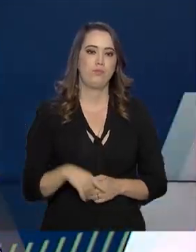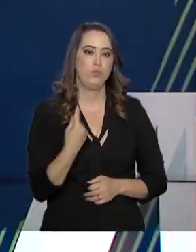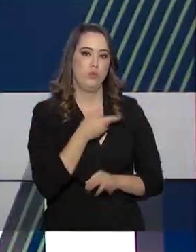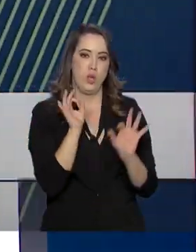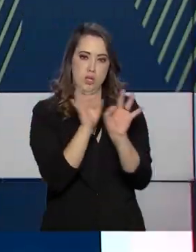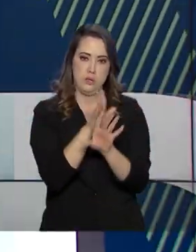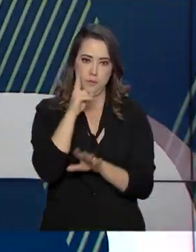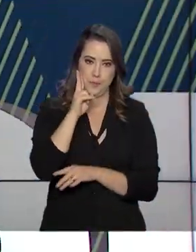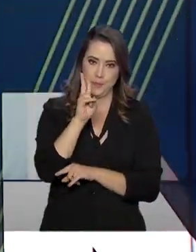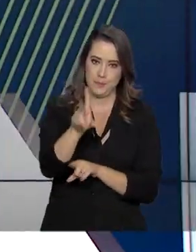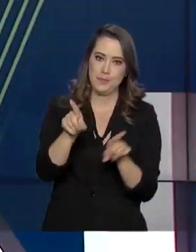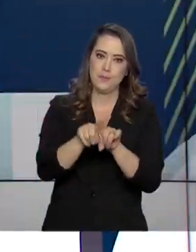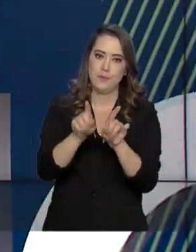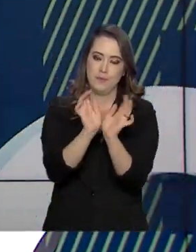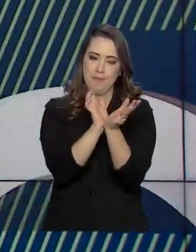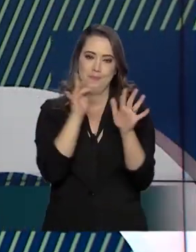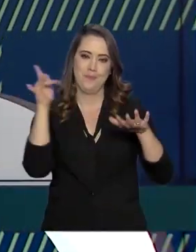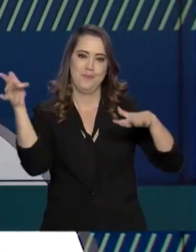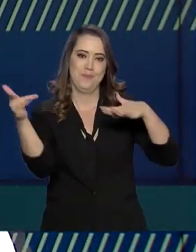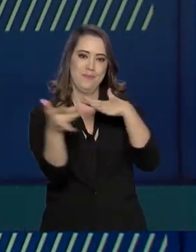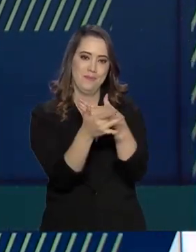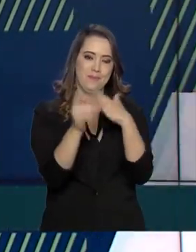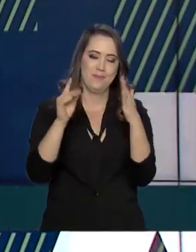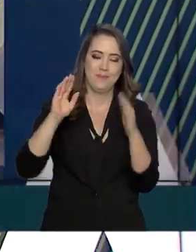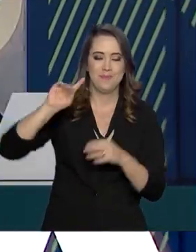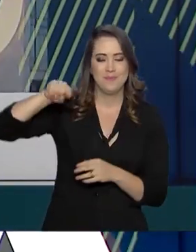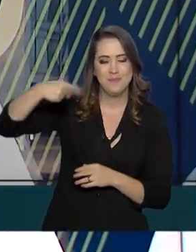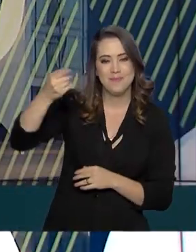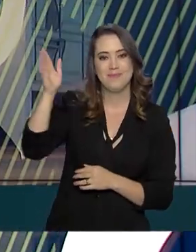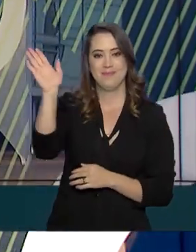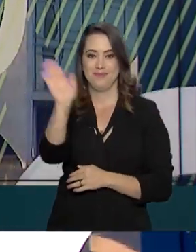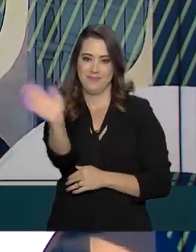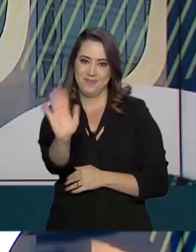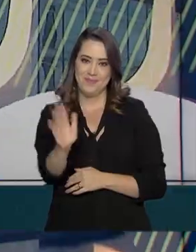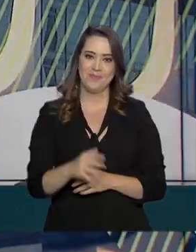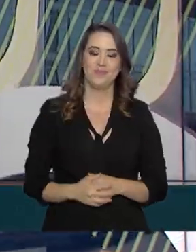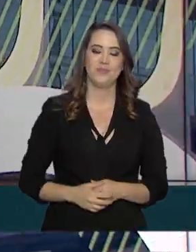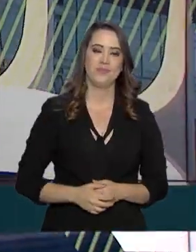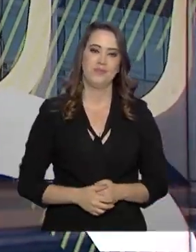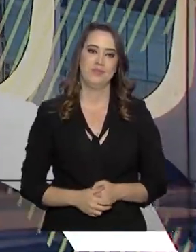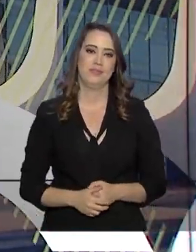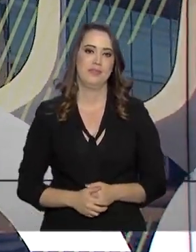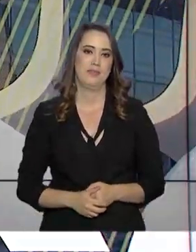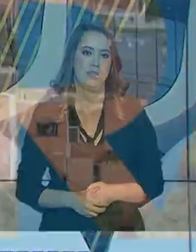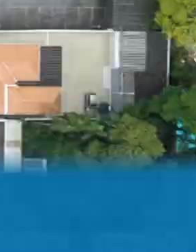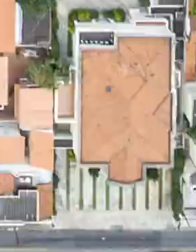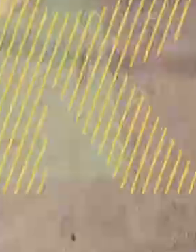agora fica por aqui. Você pode nos acompanhar também pelas redes sociais. Até a próxima edição.